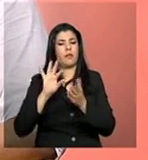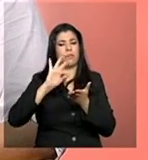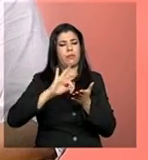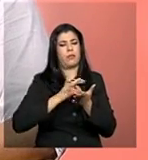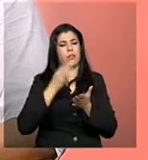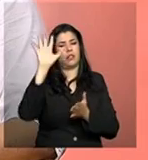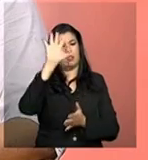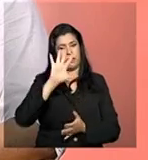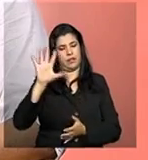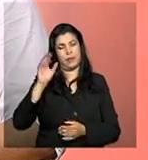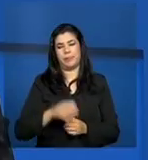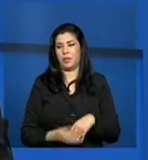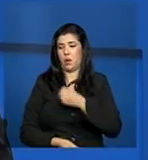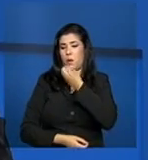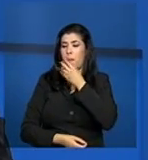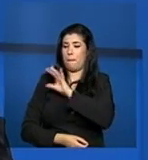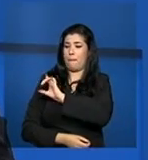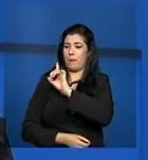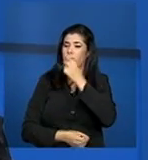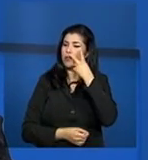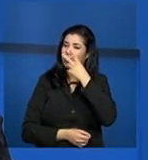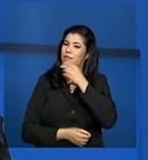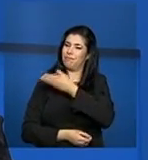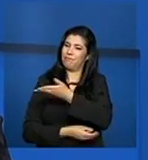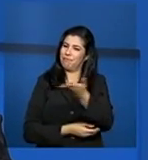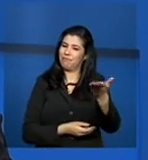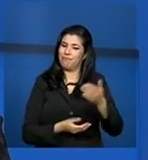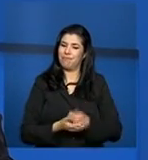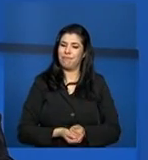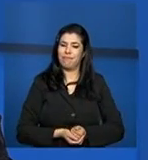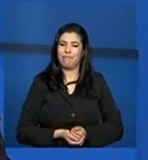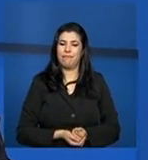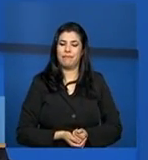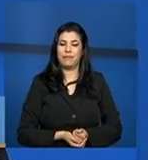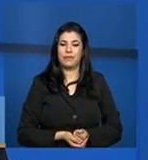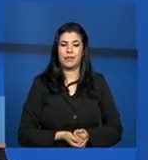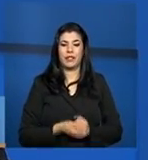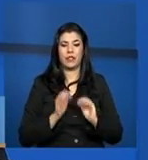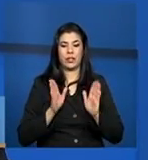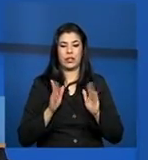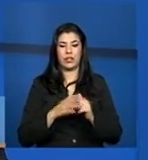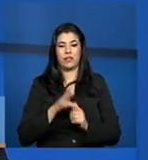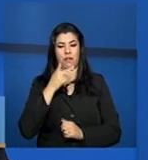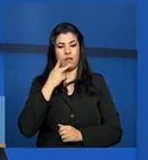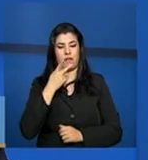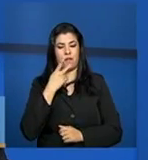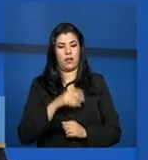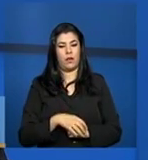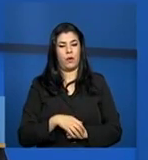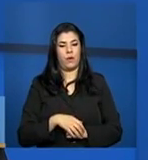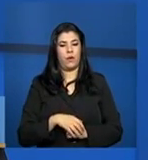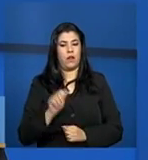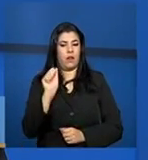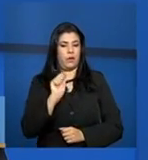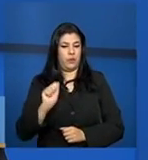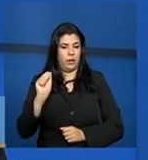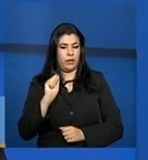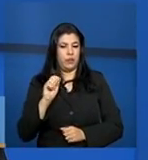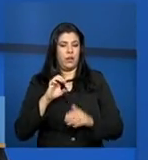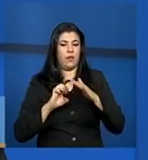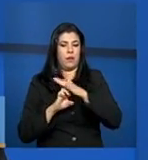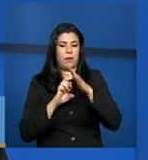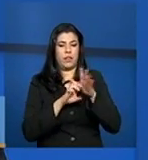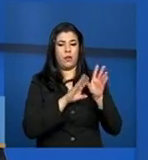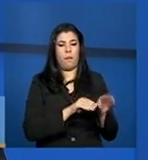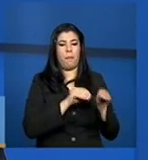Primeiramente, bom dia, bom dia a todos que estão nos assistindo. Como a Carolina disse, as entidades que foram migradas para o Cadastro,